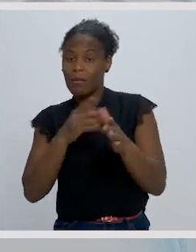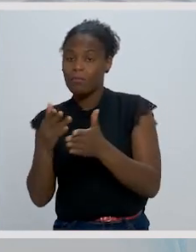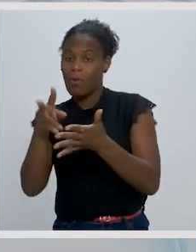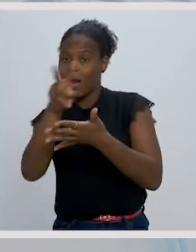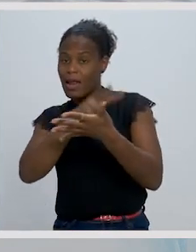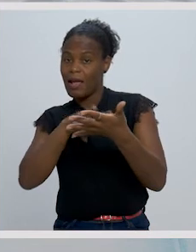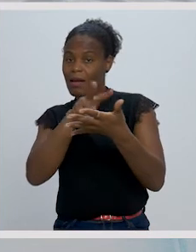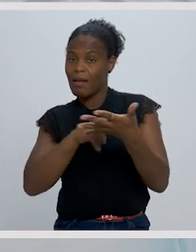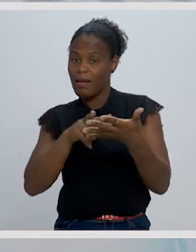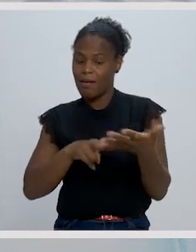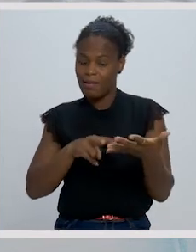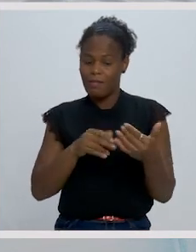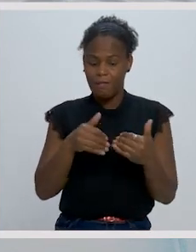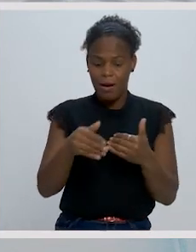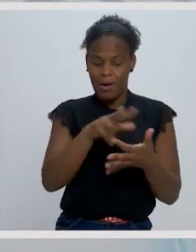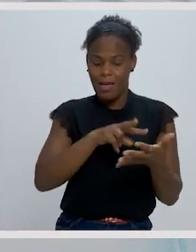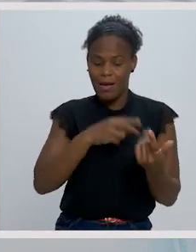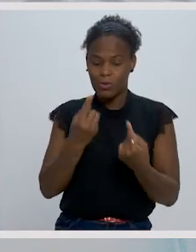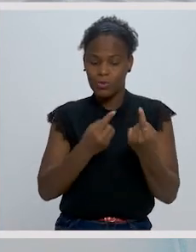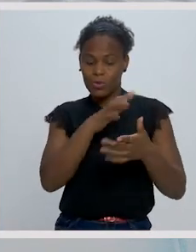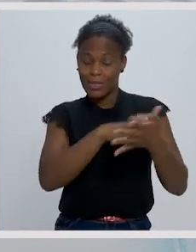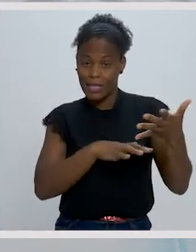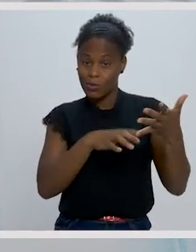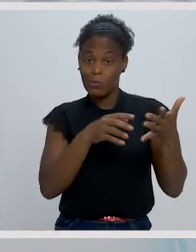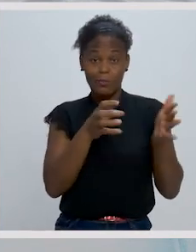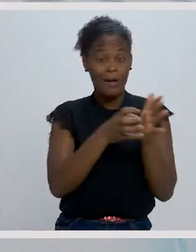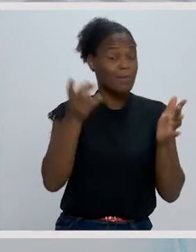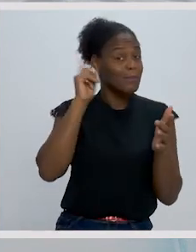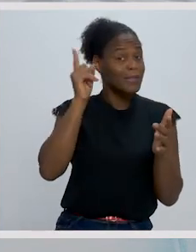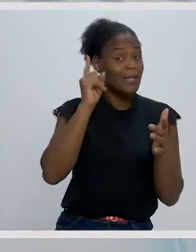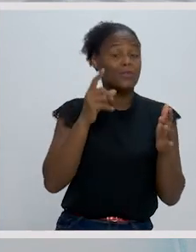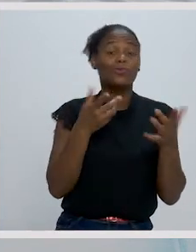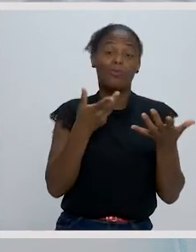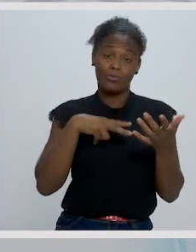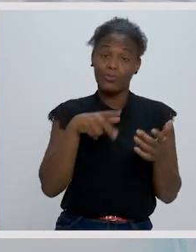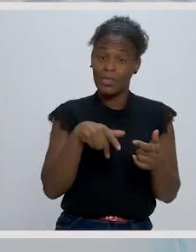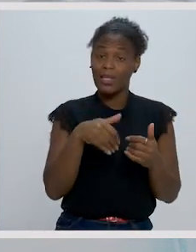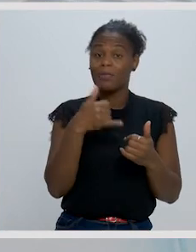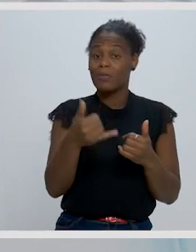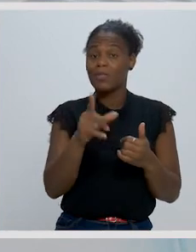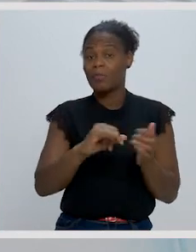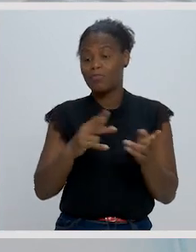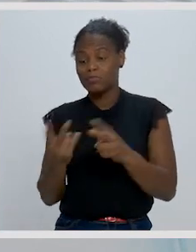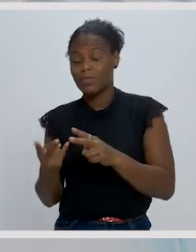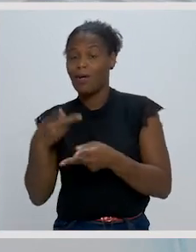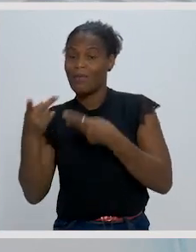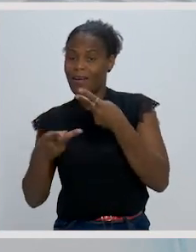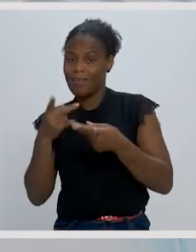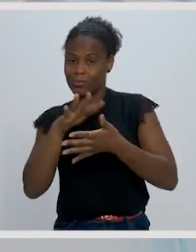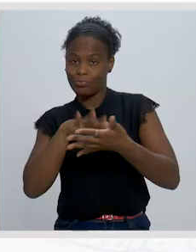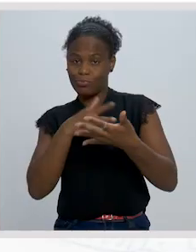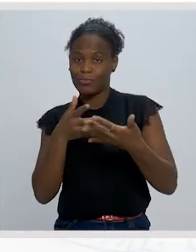leitura vamos ler um dos textos emblemáticos do simbolismo português e depois passar também para o momento da análise.